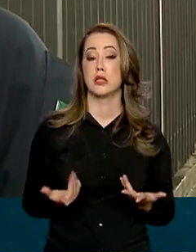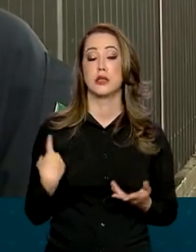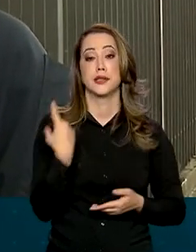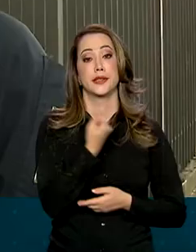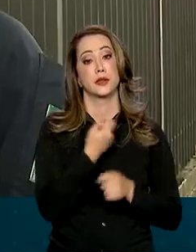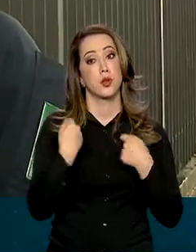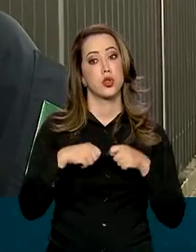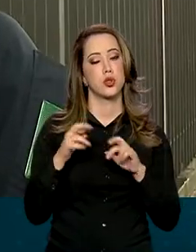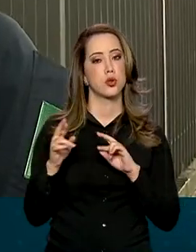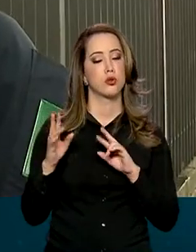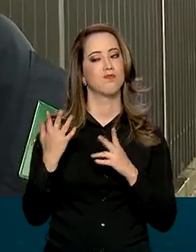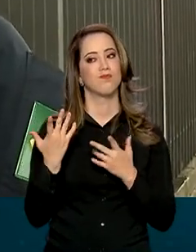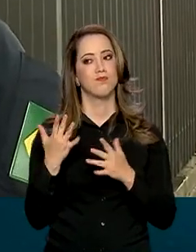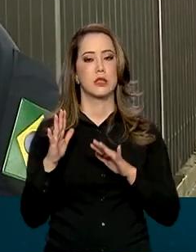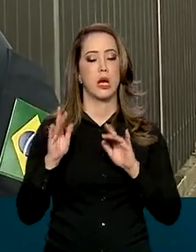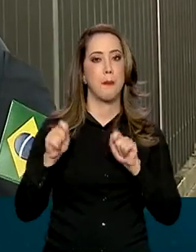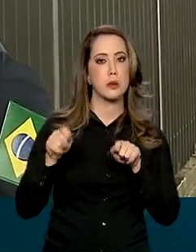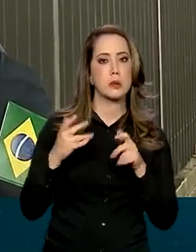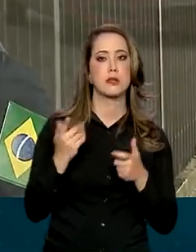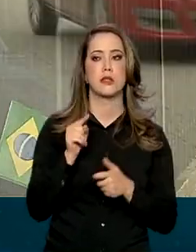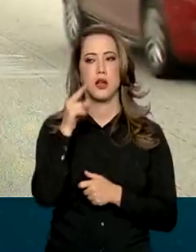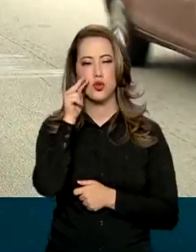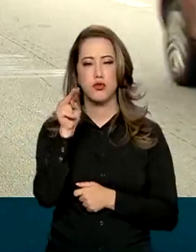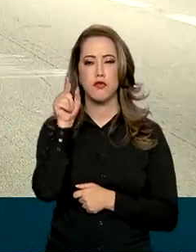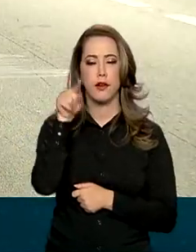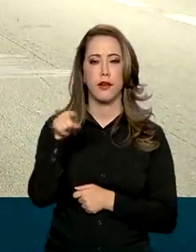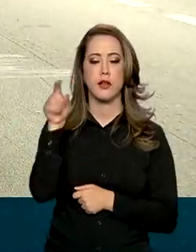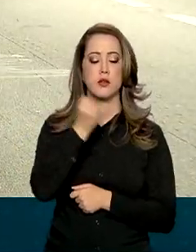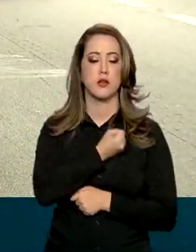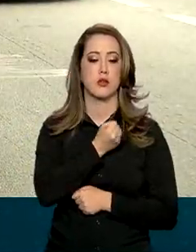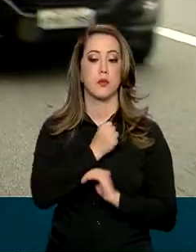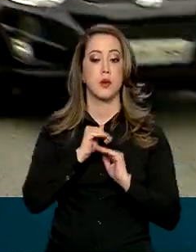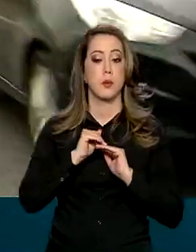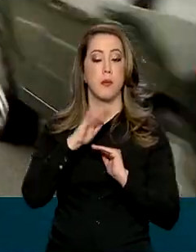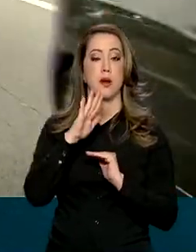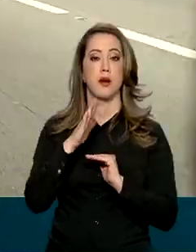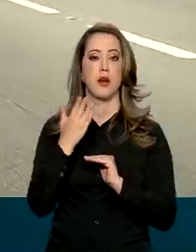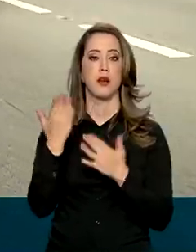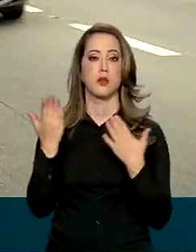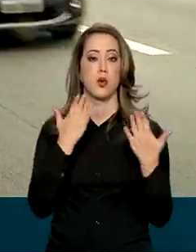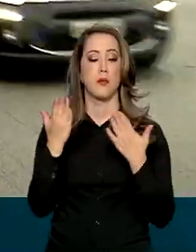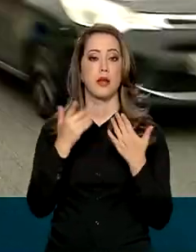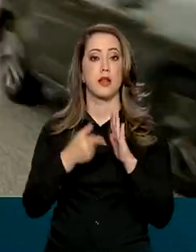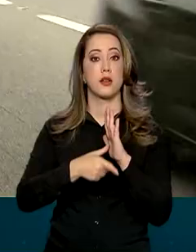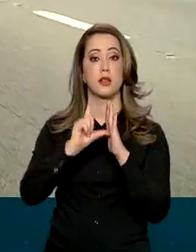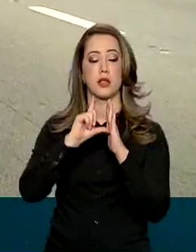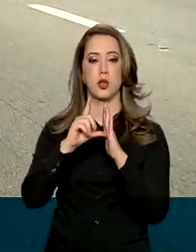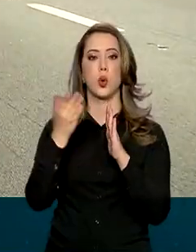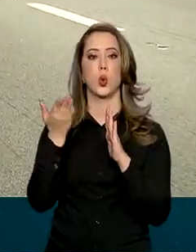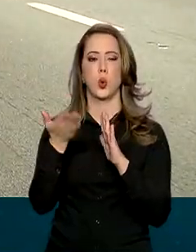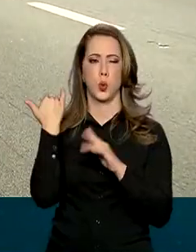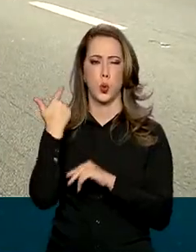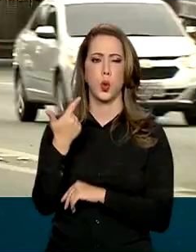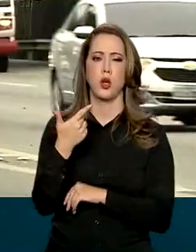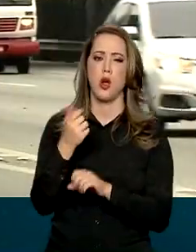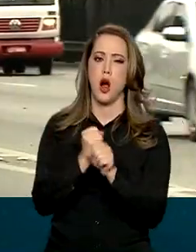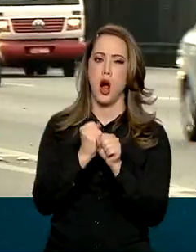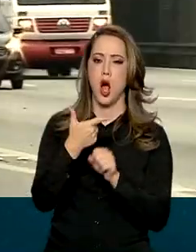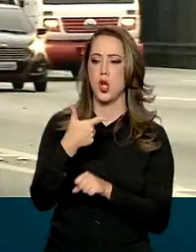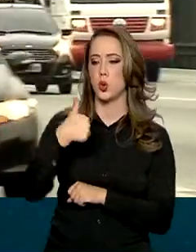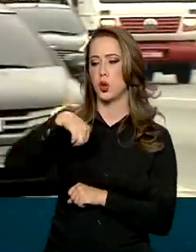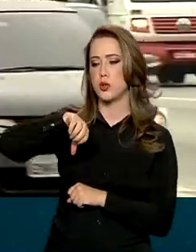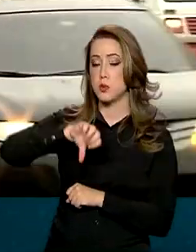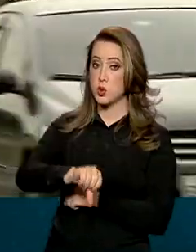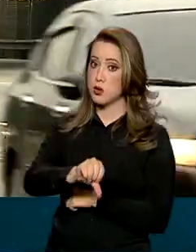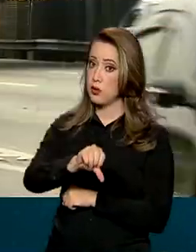tem uma expectativa que esse número seja superior, inclusive, ao pré-pandemia de 2019. Então, fizemos aí